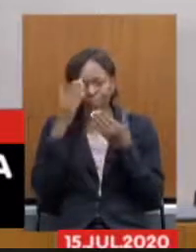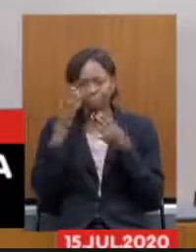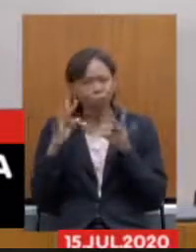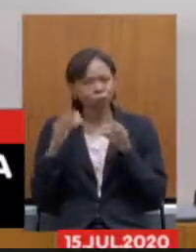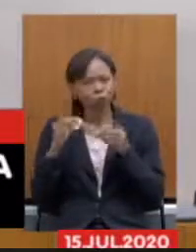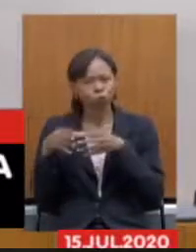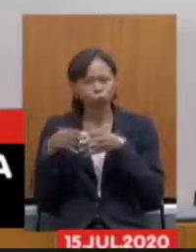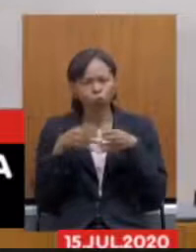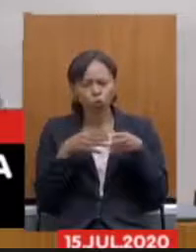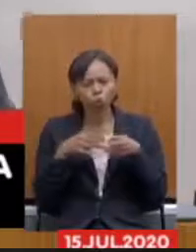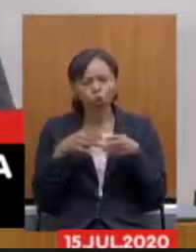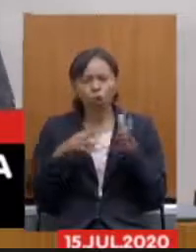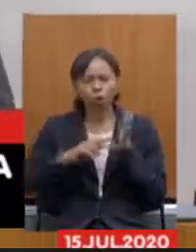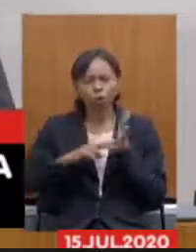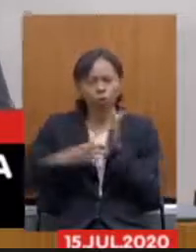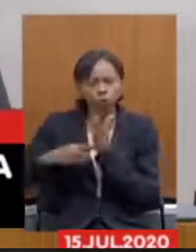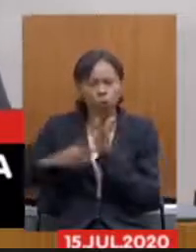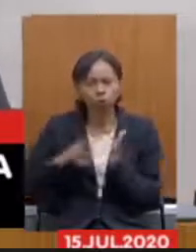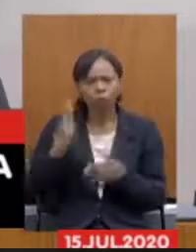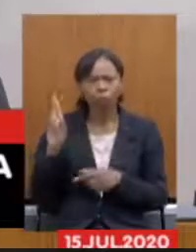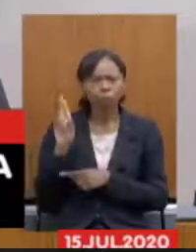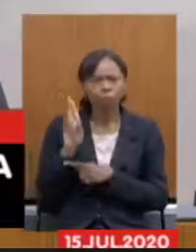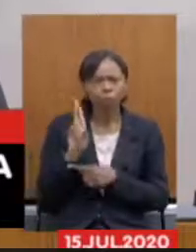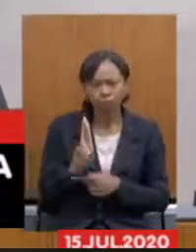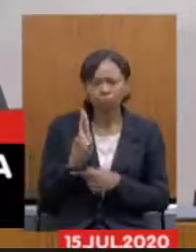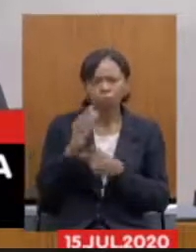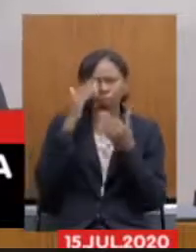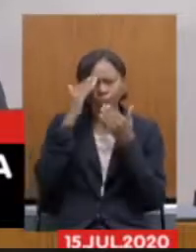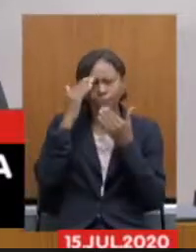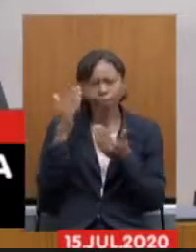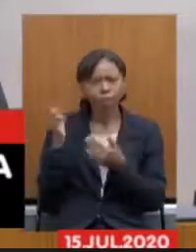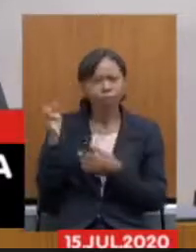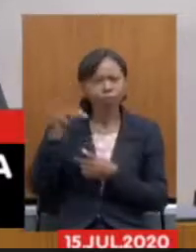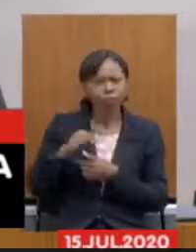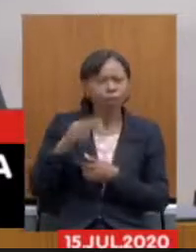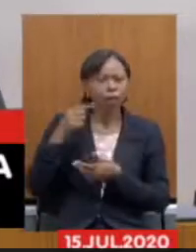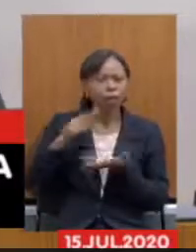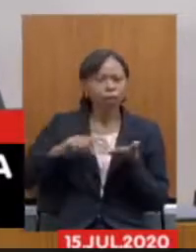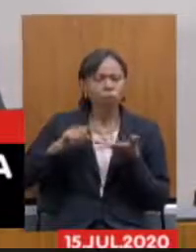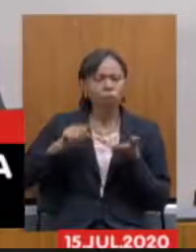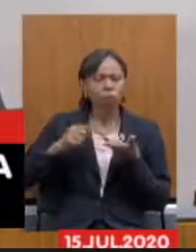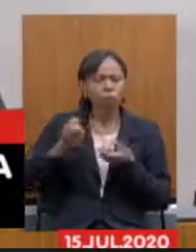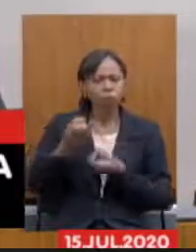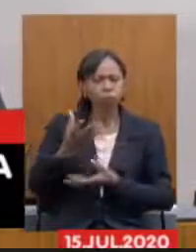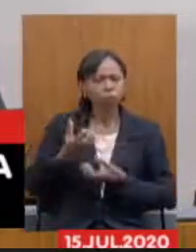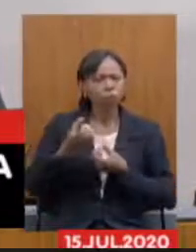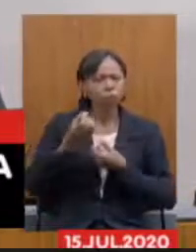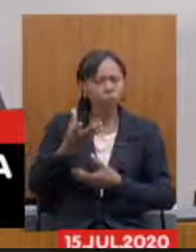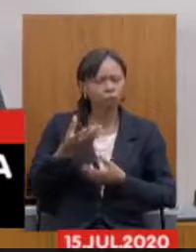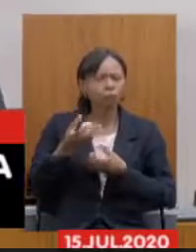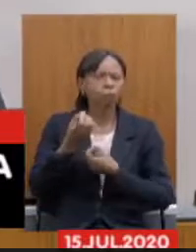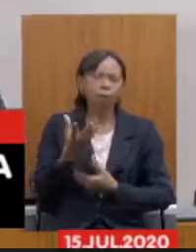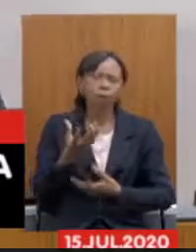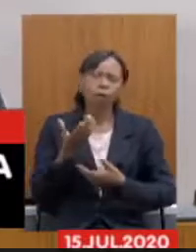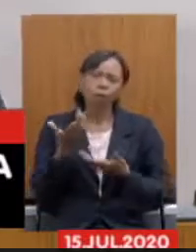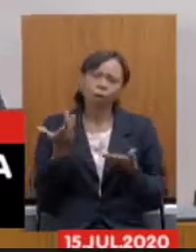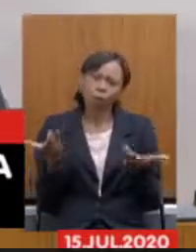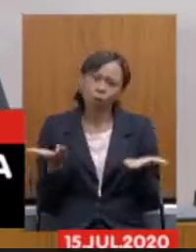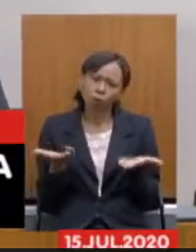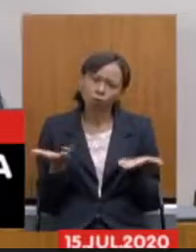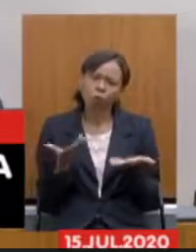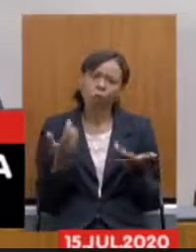representantes das entidades que trouxeram as suas informações exporam aqui as informações